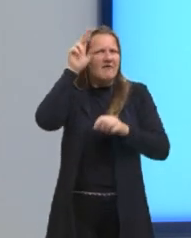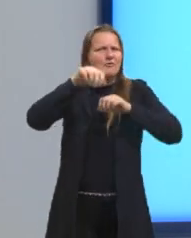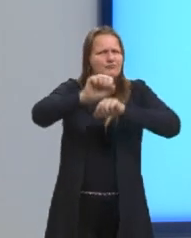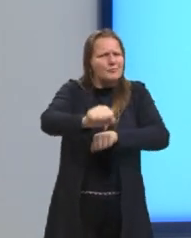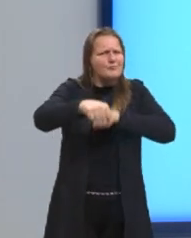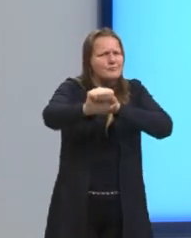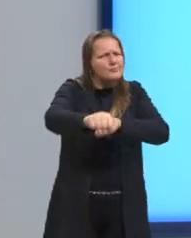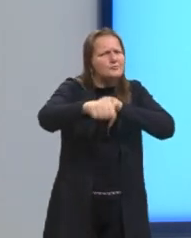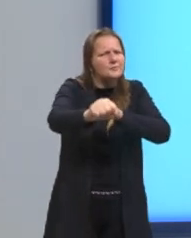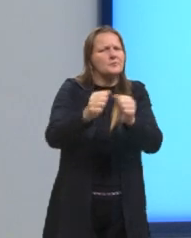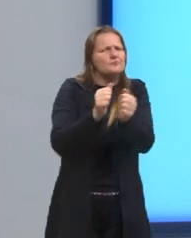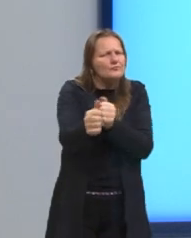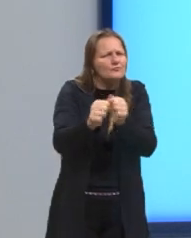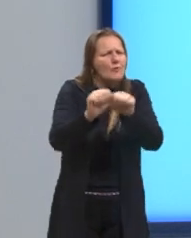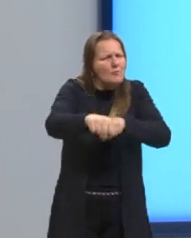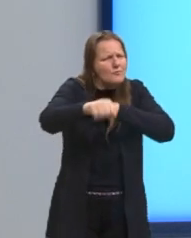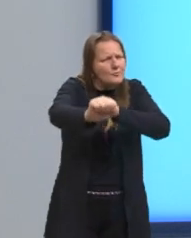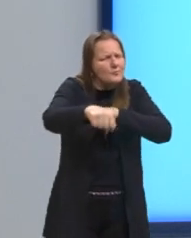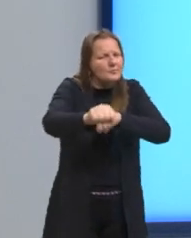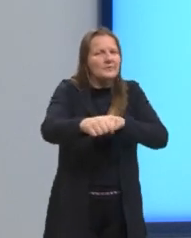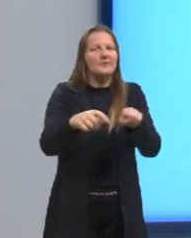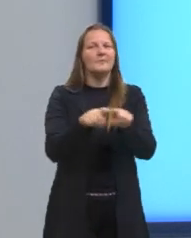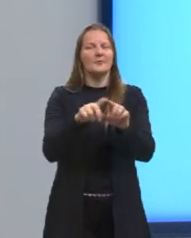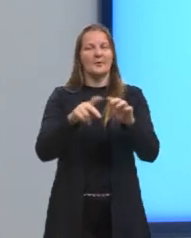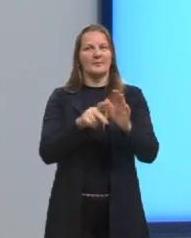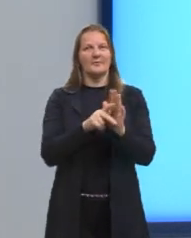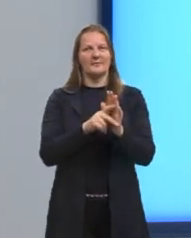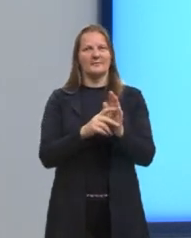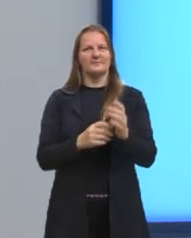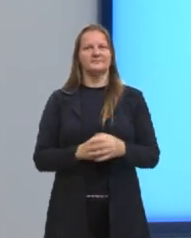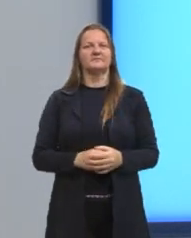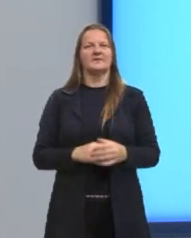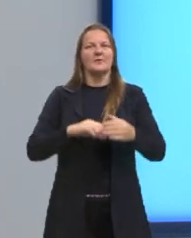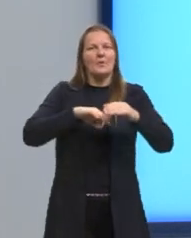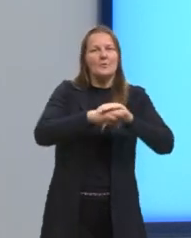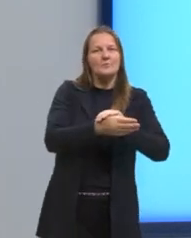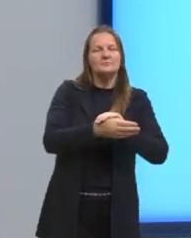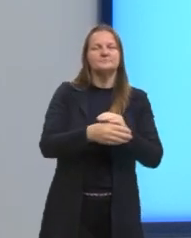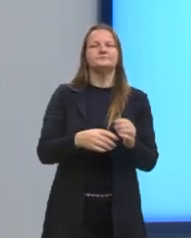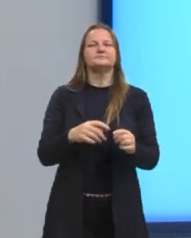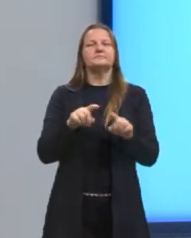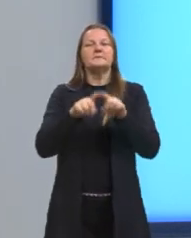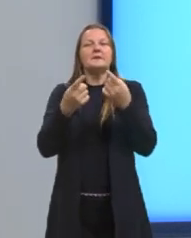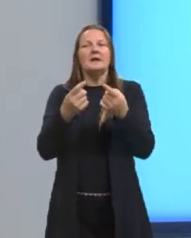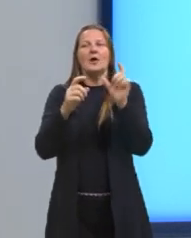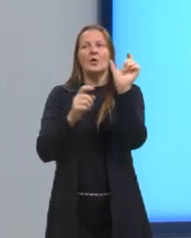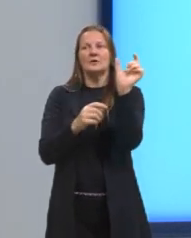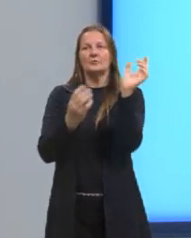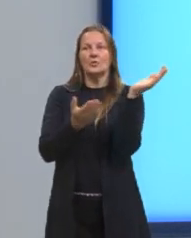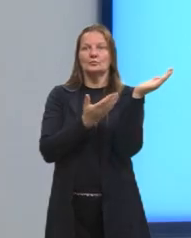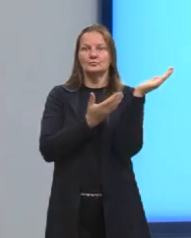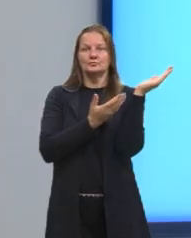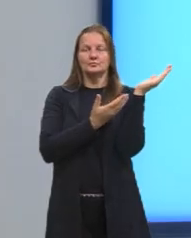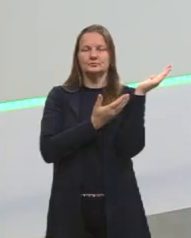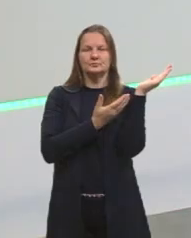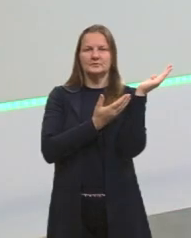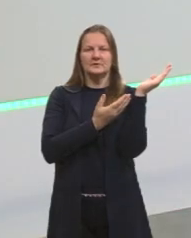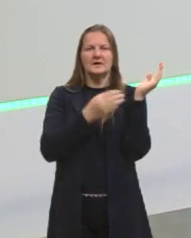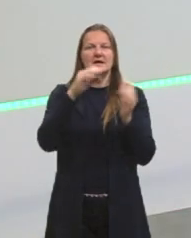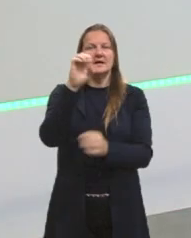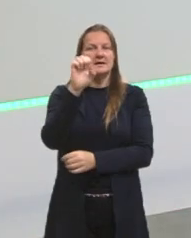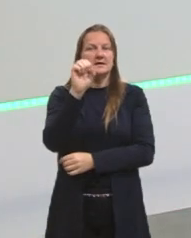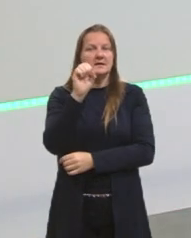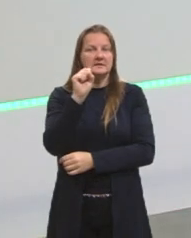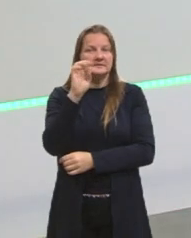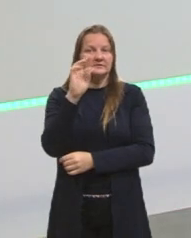Vamos, então, para os estrangeirismos. Eles estão muito mais presentes na nossa língua do que nós podemos imaginar.